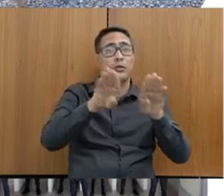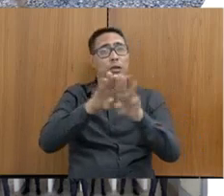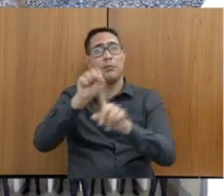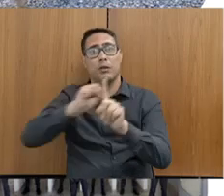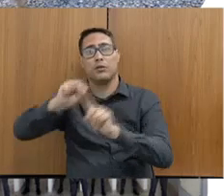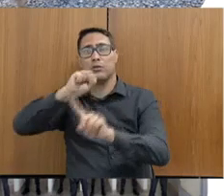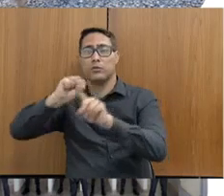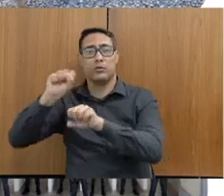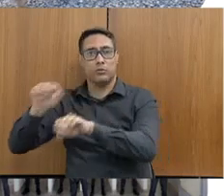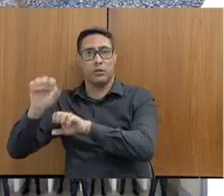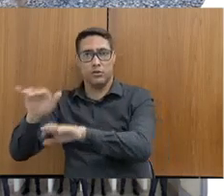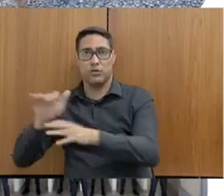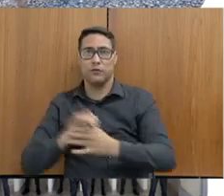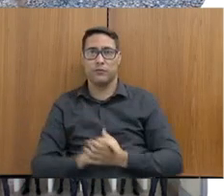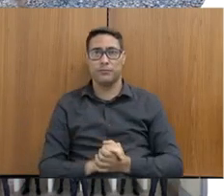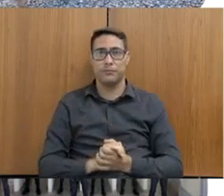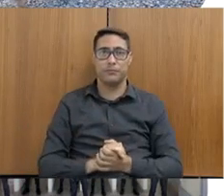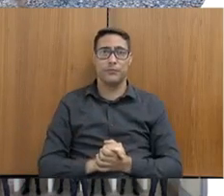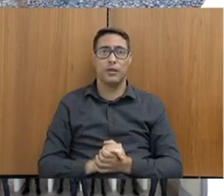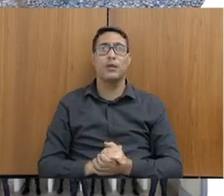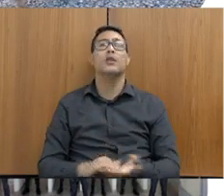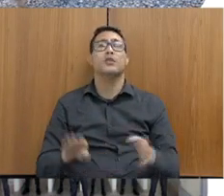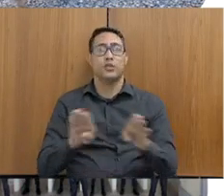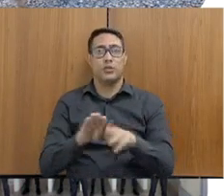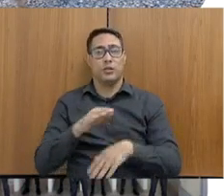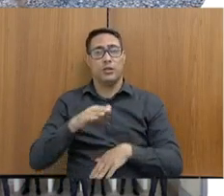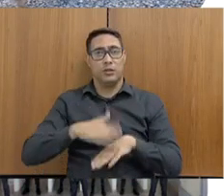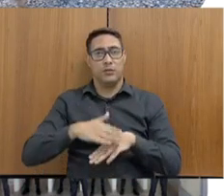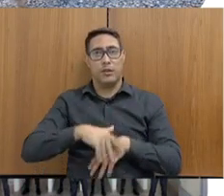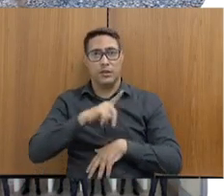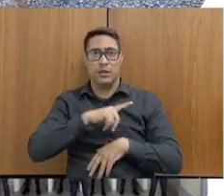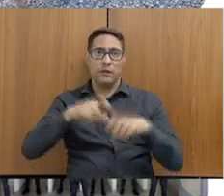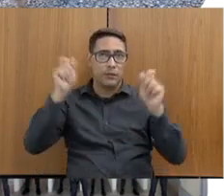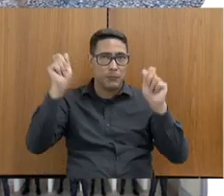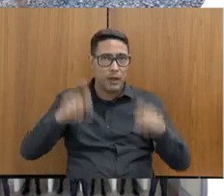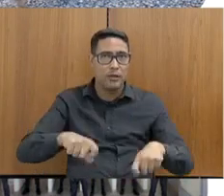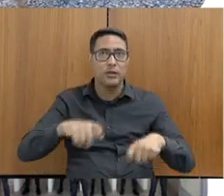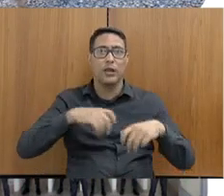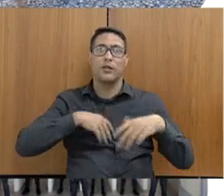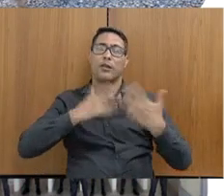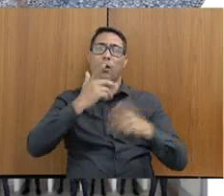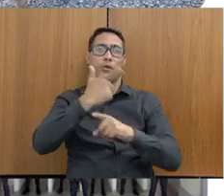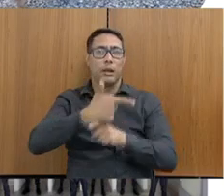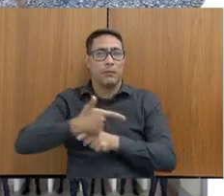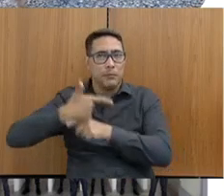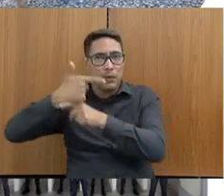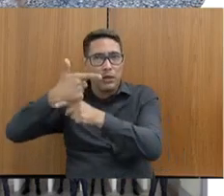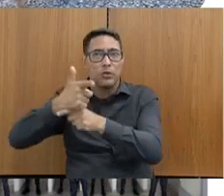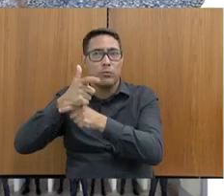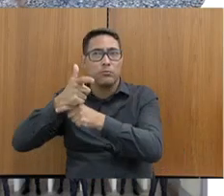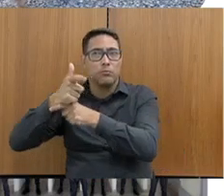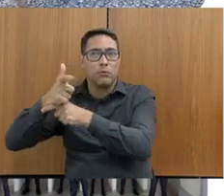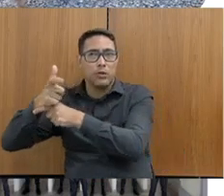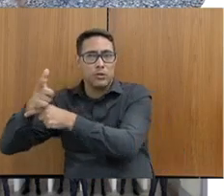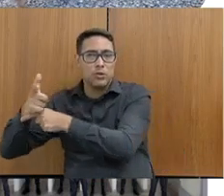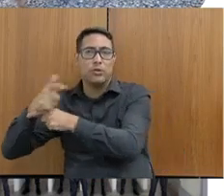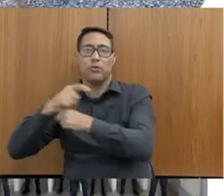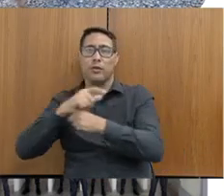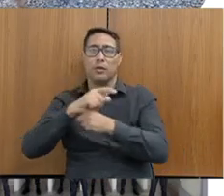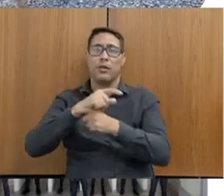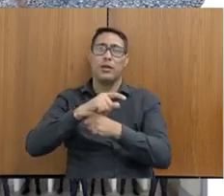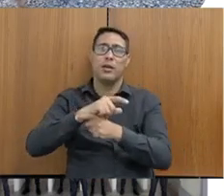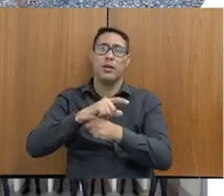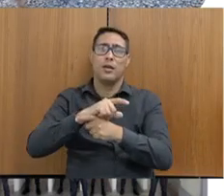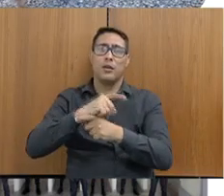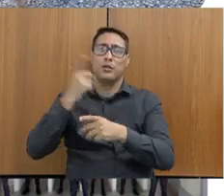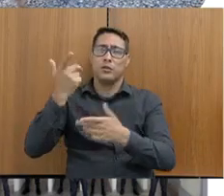encerrar, nós tivemos aí capacitações em armamento e tiros. Só nesse período nós fizemos aí... Quando eu